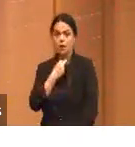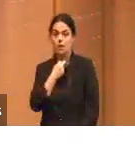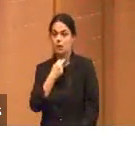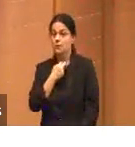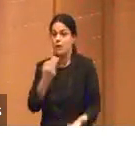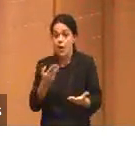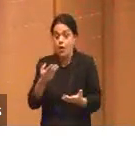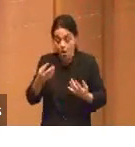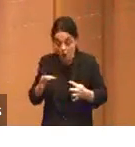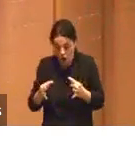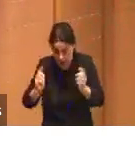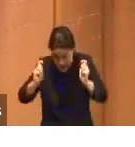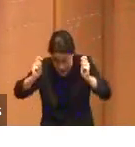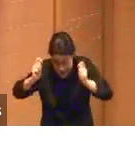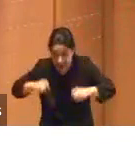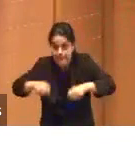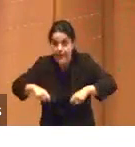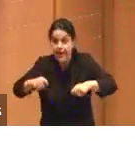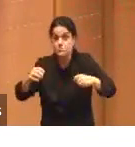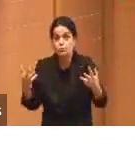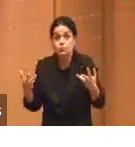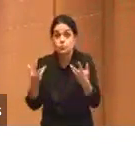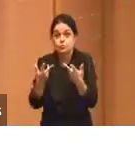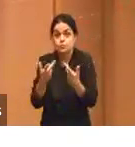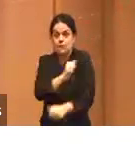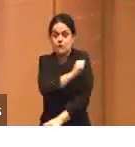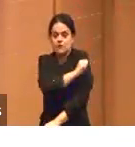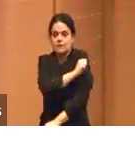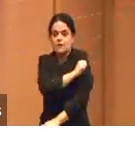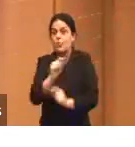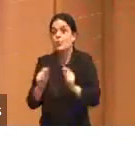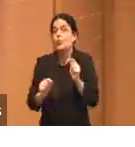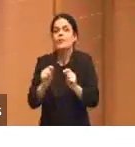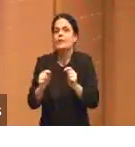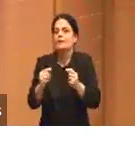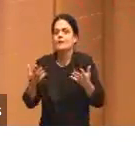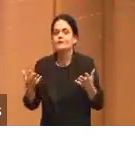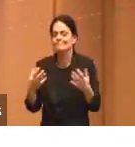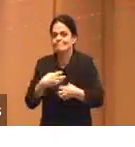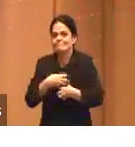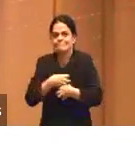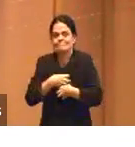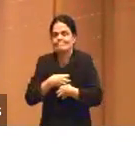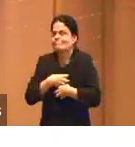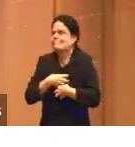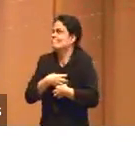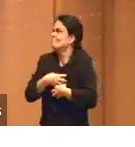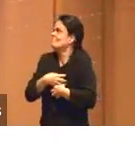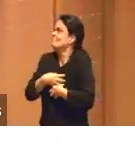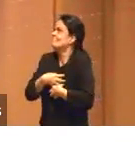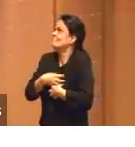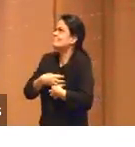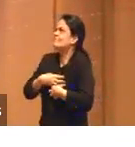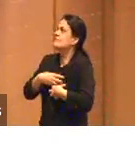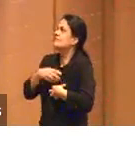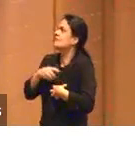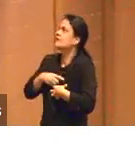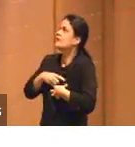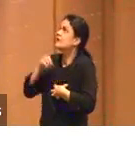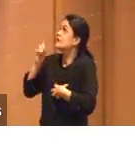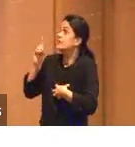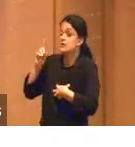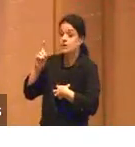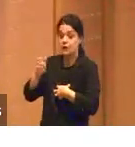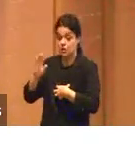essa tecnologia. Esse estudante se hibridizou e jamais vai abrir mão dessa tecnologia daqui para